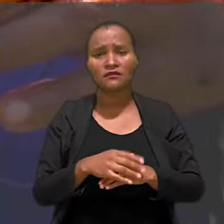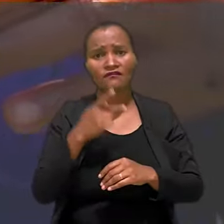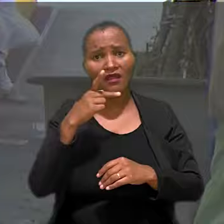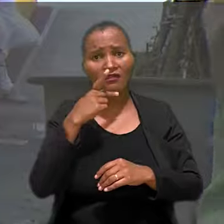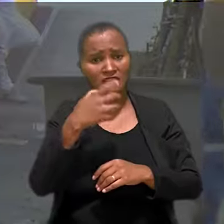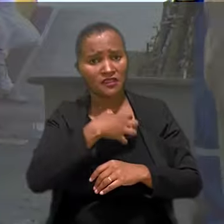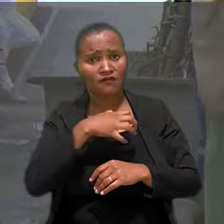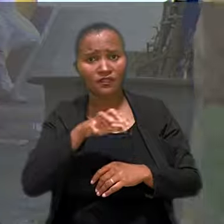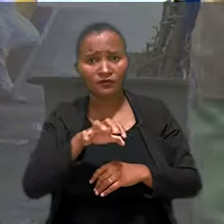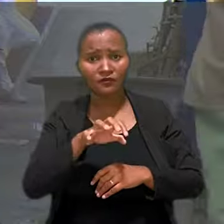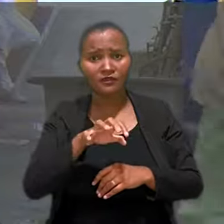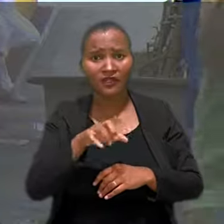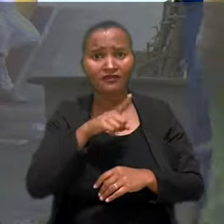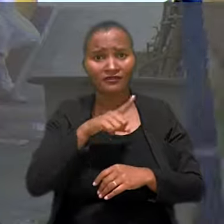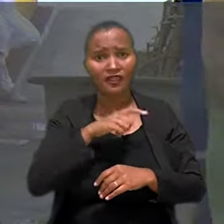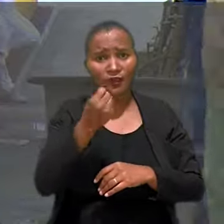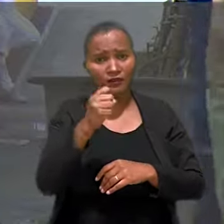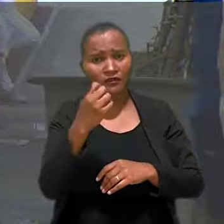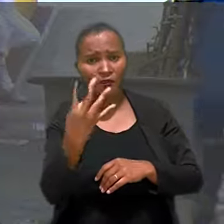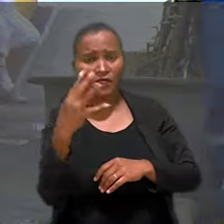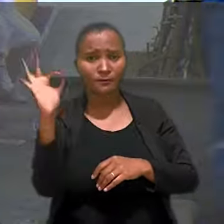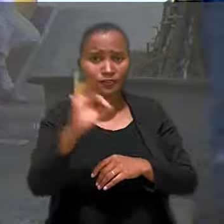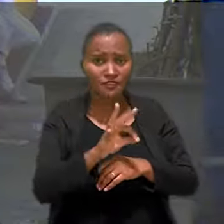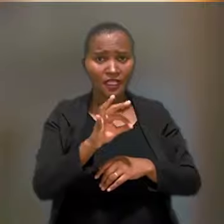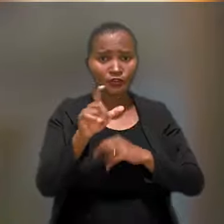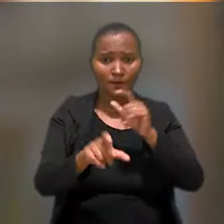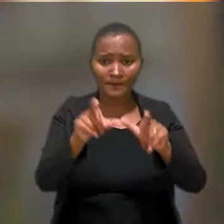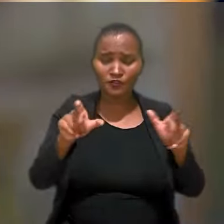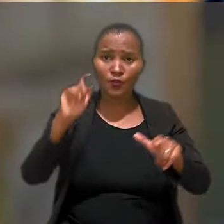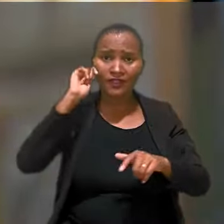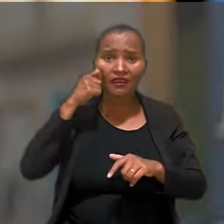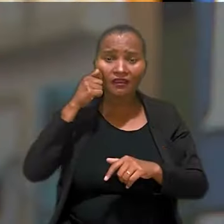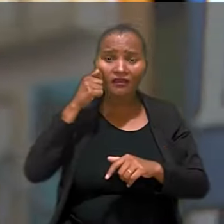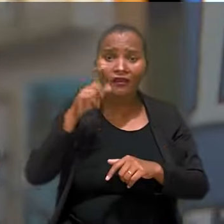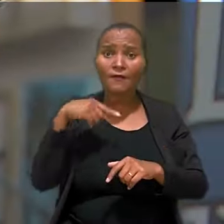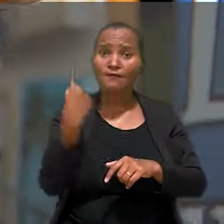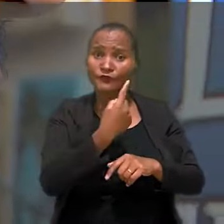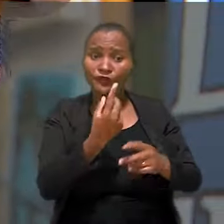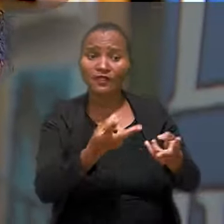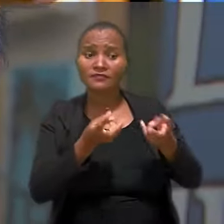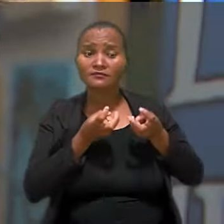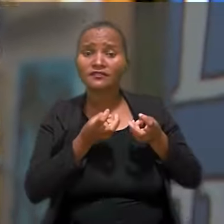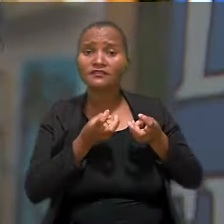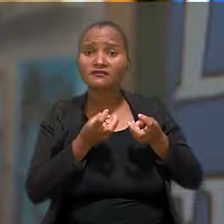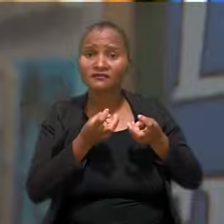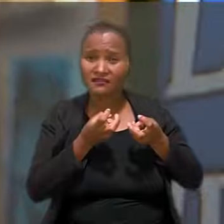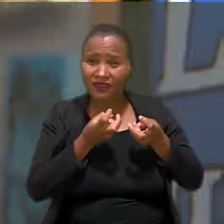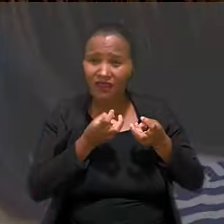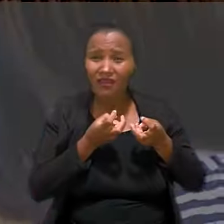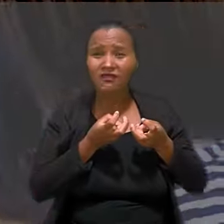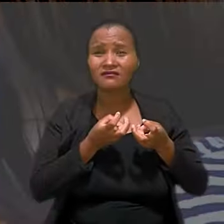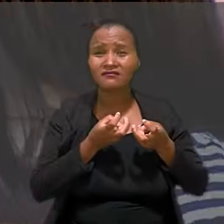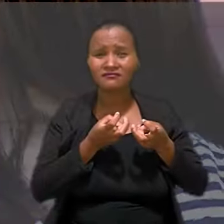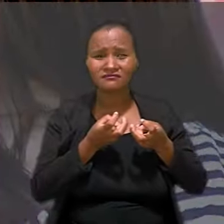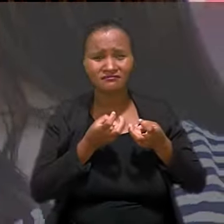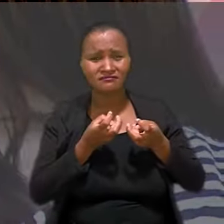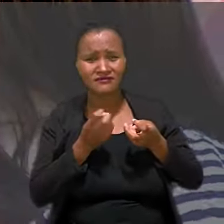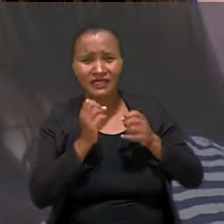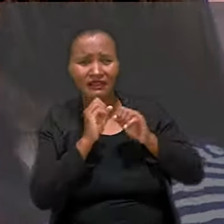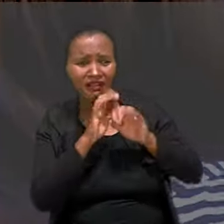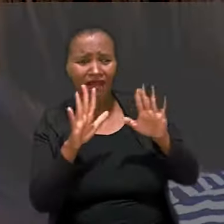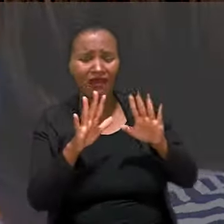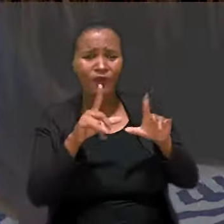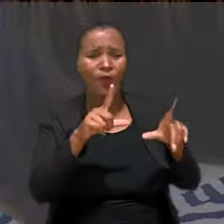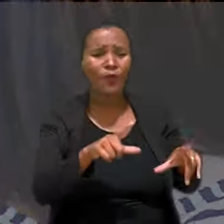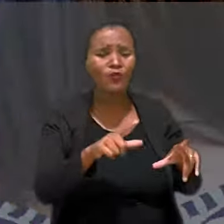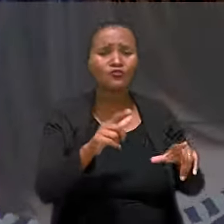Falando de Salvador, na Bahia, que tem 84% de pessoas negras, nós percebemos de maneira muito nítida